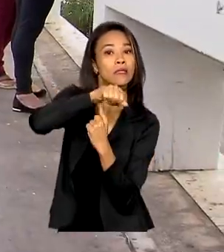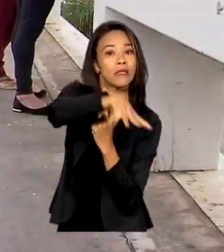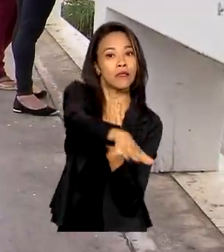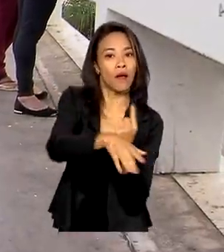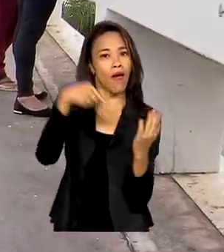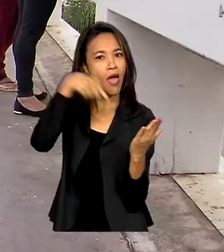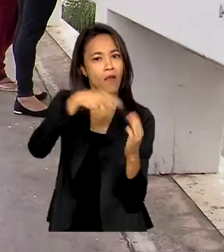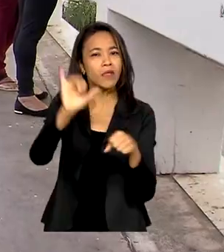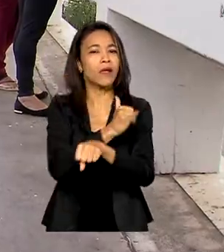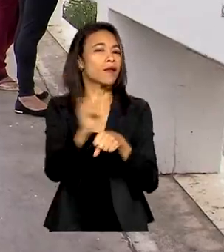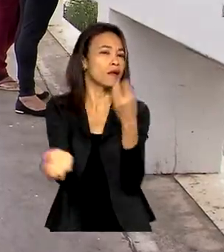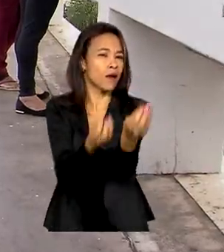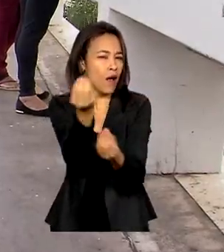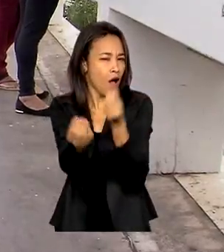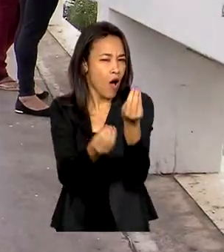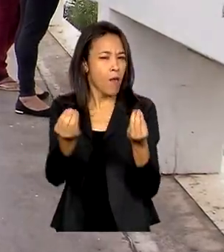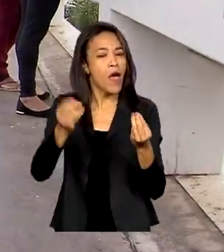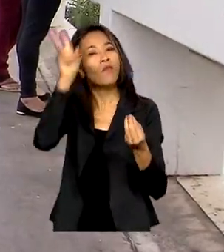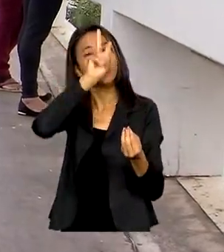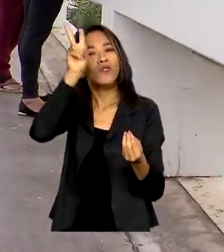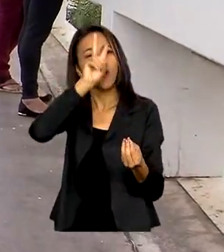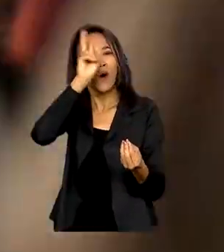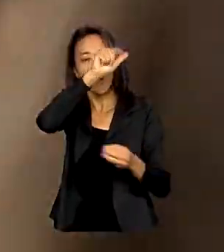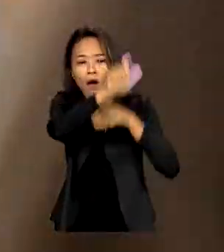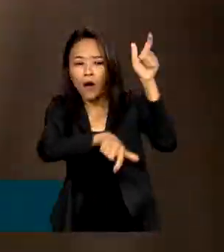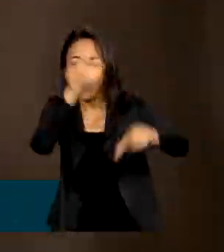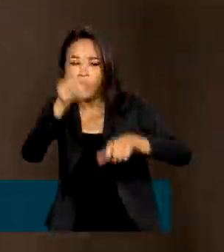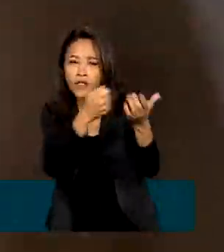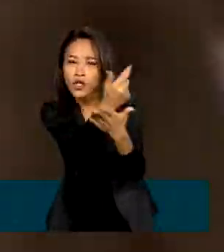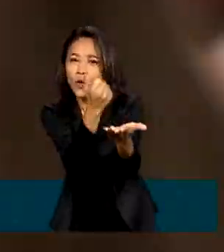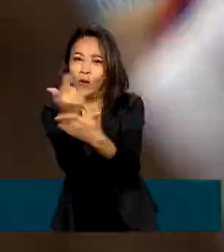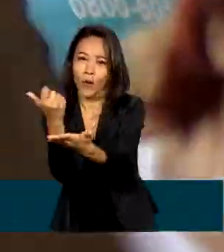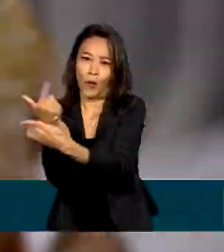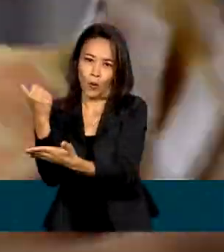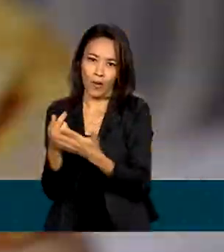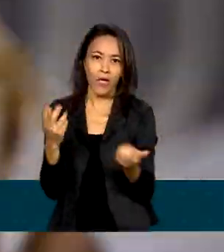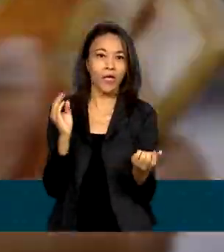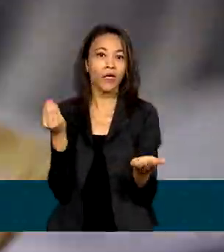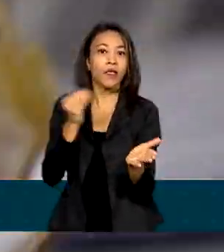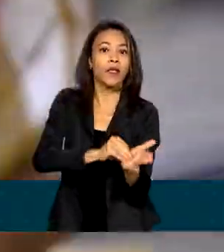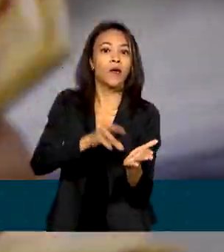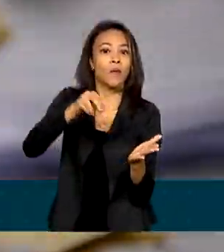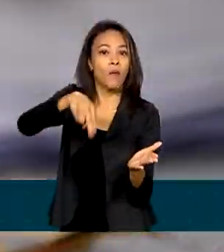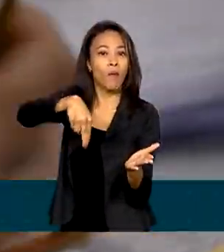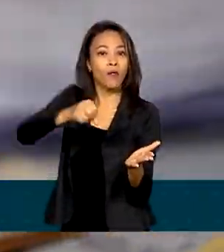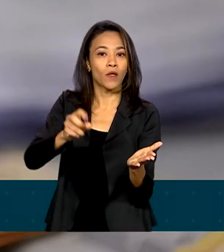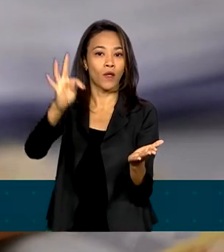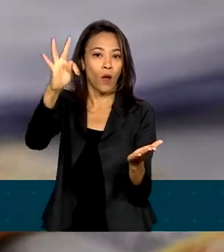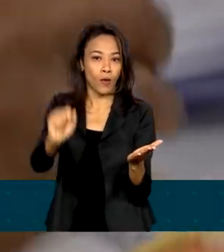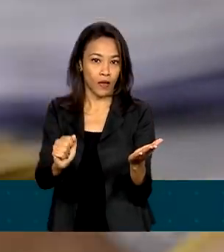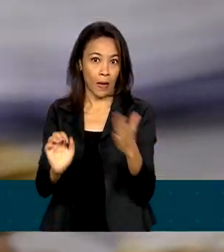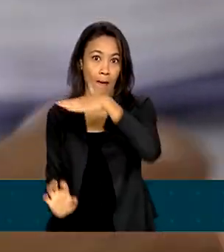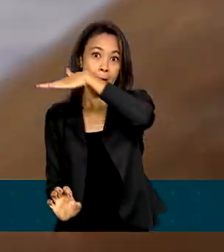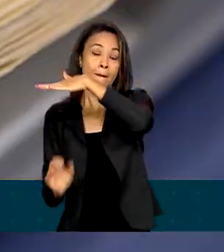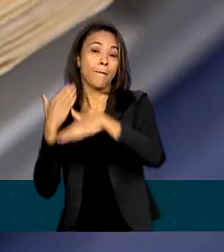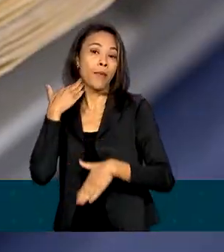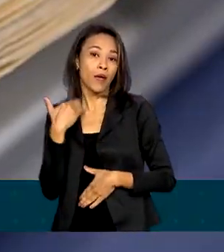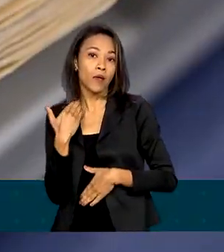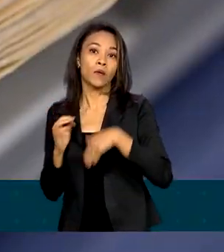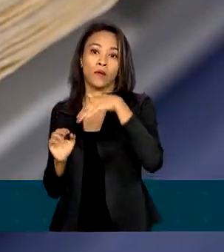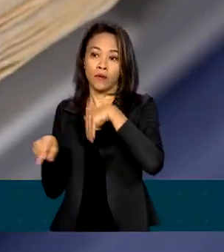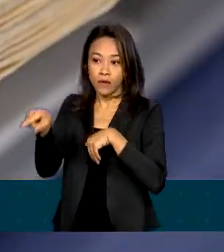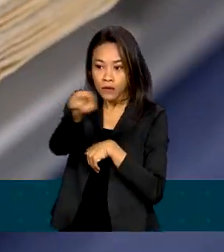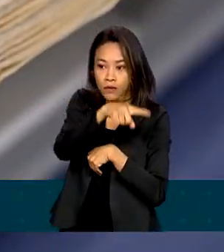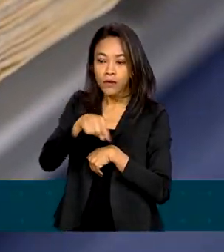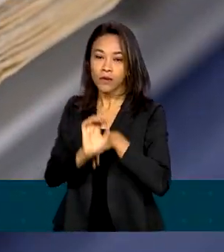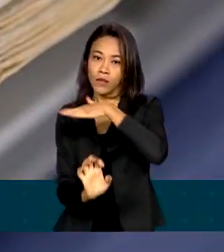ferramenta funciona como o histórico do consumidor, que recebe uma nota. Bancos e empresas que emprestam dinheiro usam